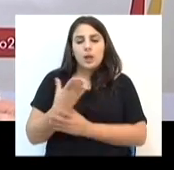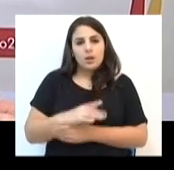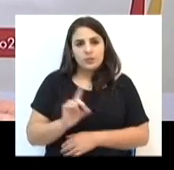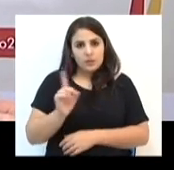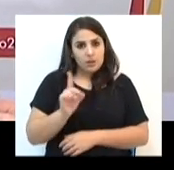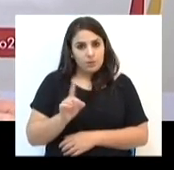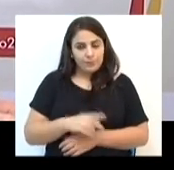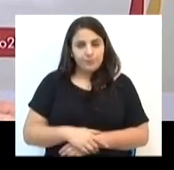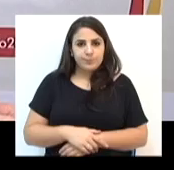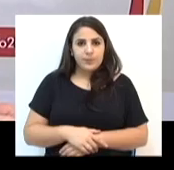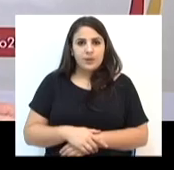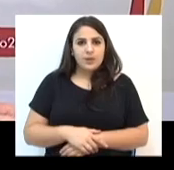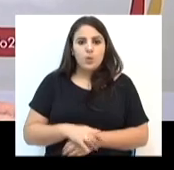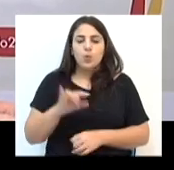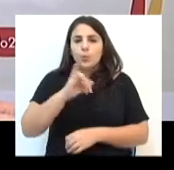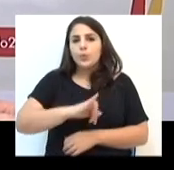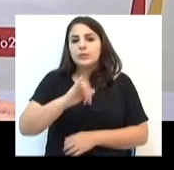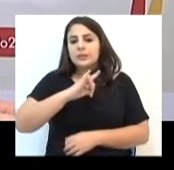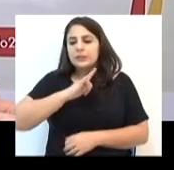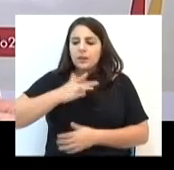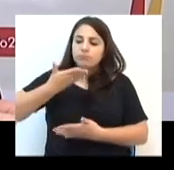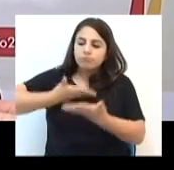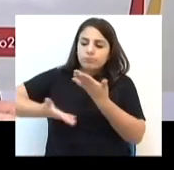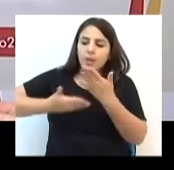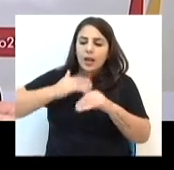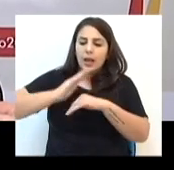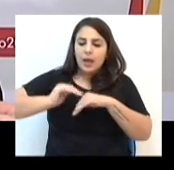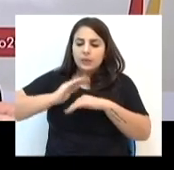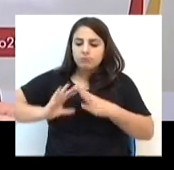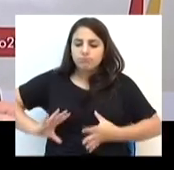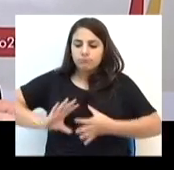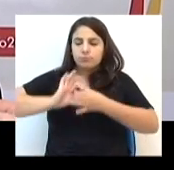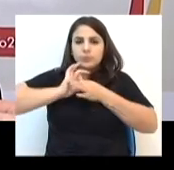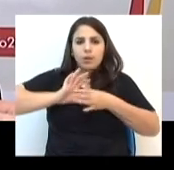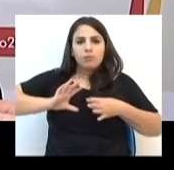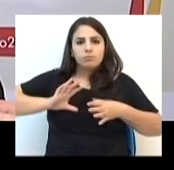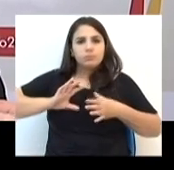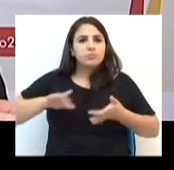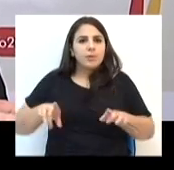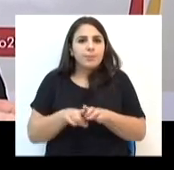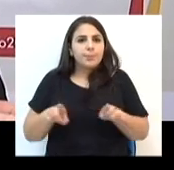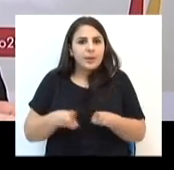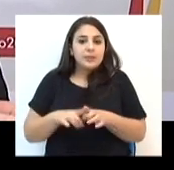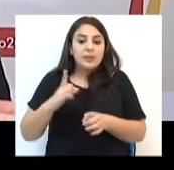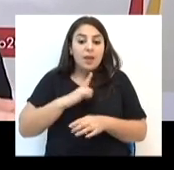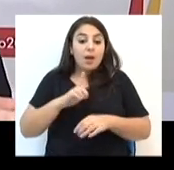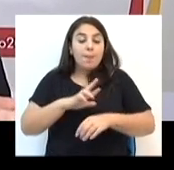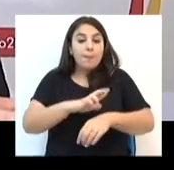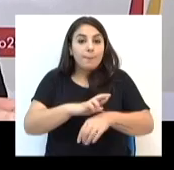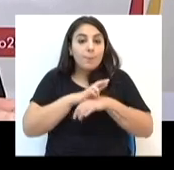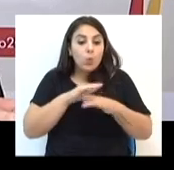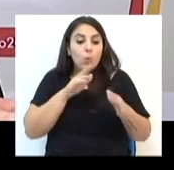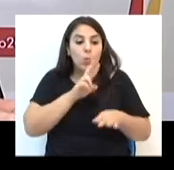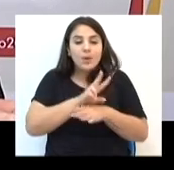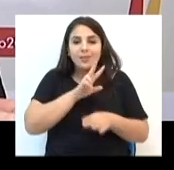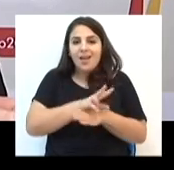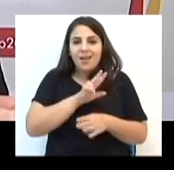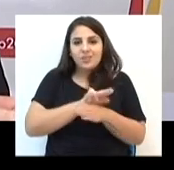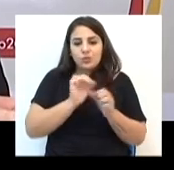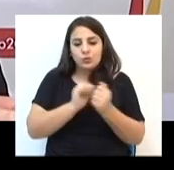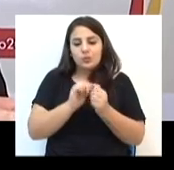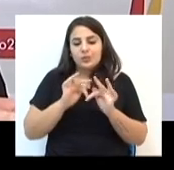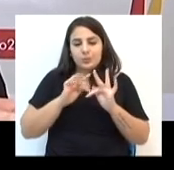constituída. que importa é que naquele núcleo que se cria, um núcleo de afeto, de carinho, de parceria, de cumplicidade, haja proteção.